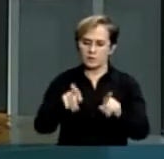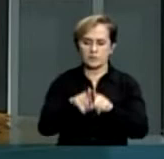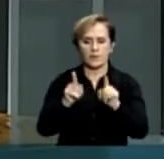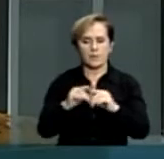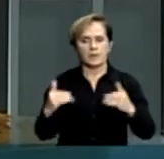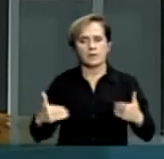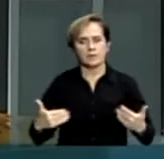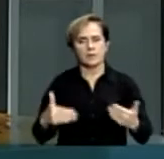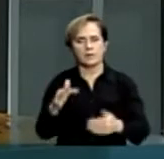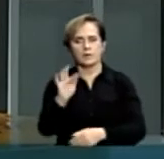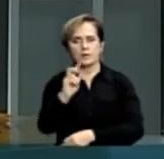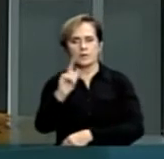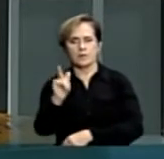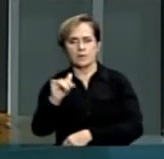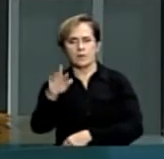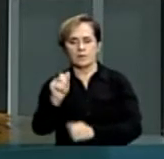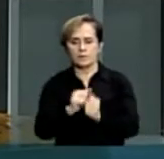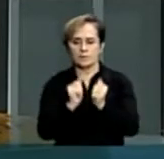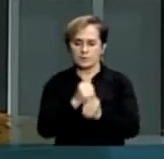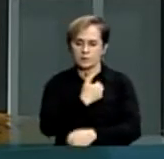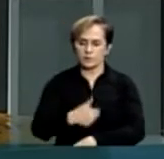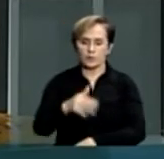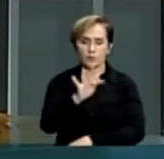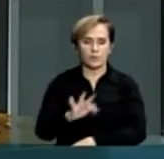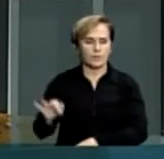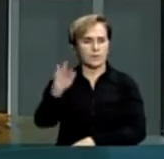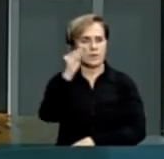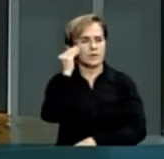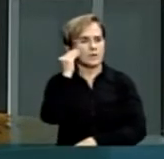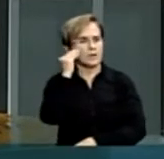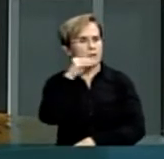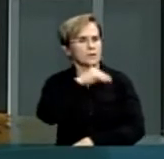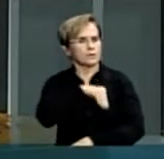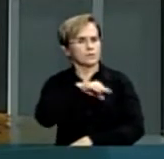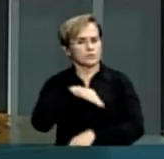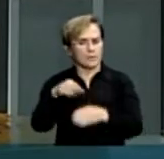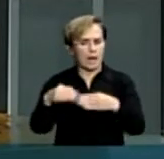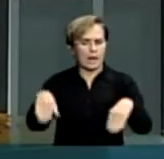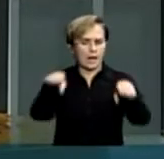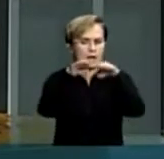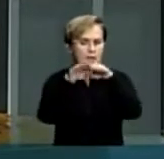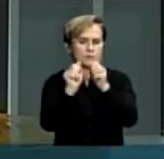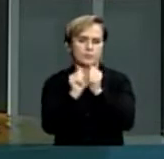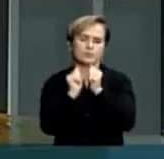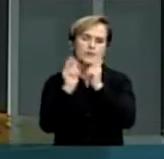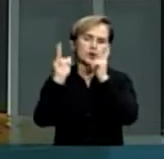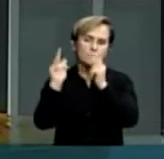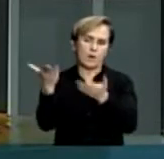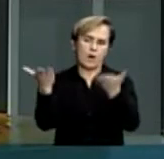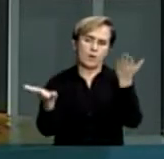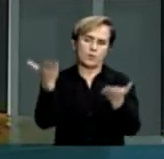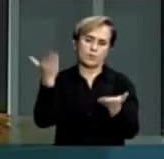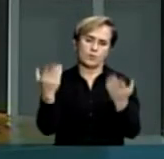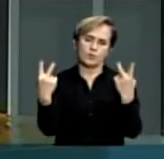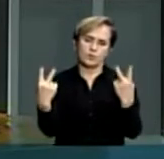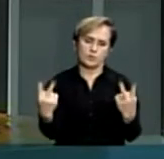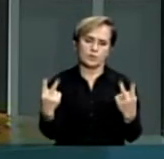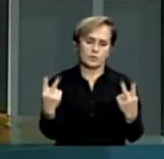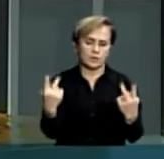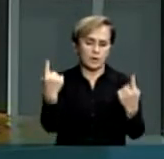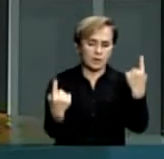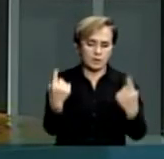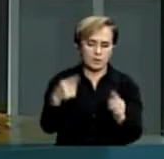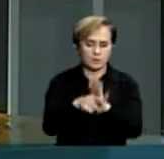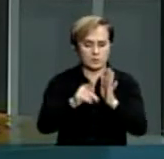também o Governo Federal no intuito de fazer com que possa essa atividade de reforma